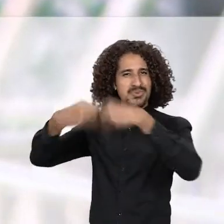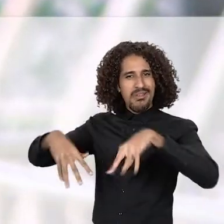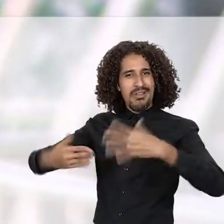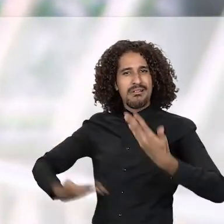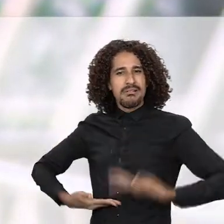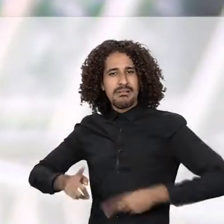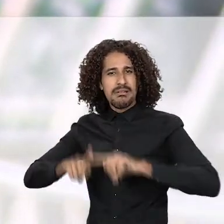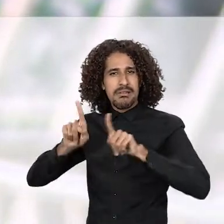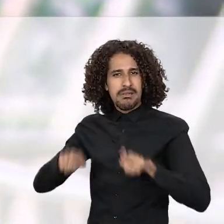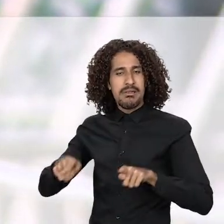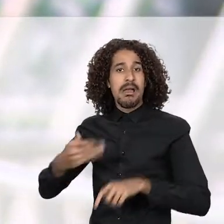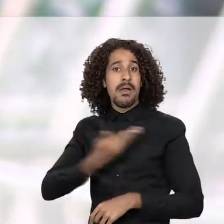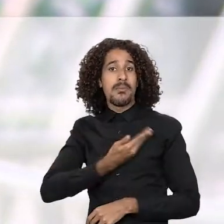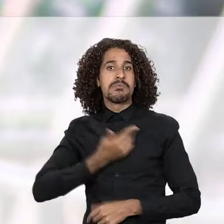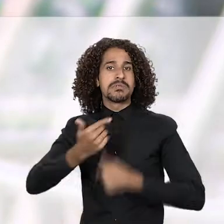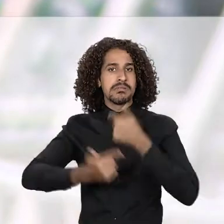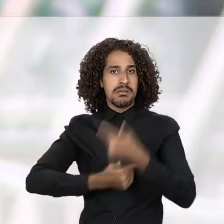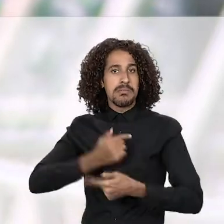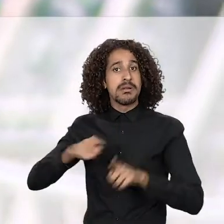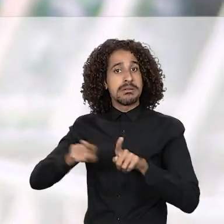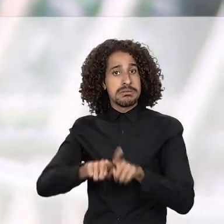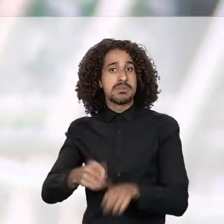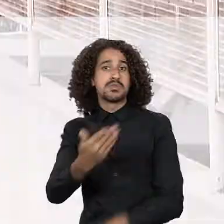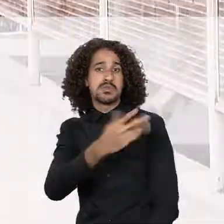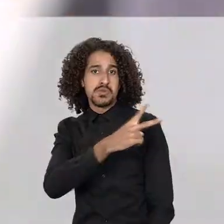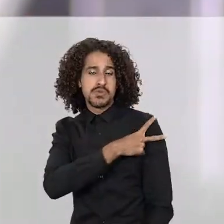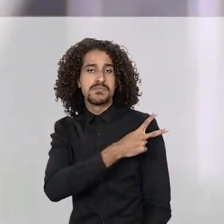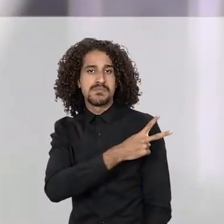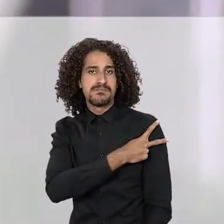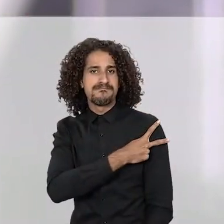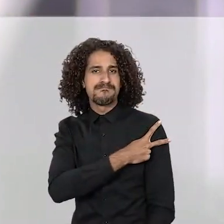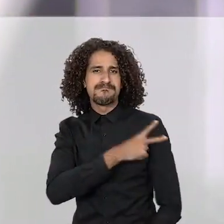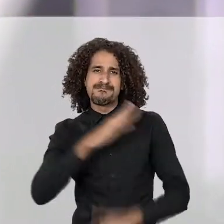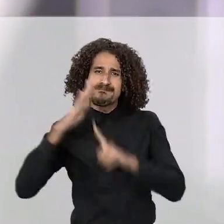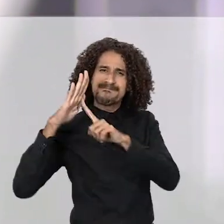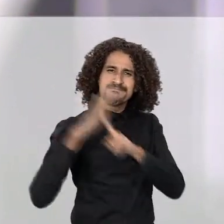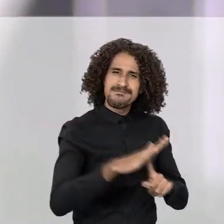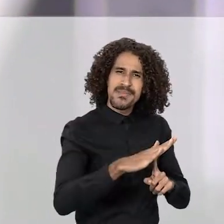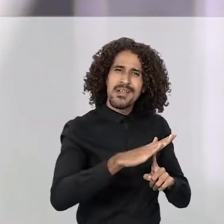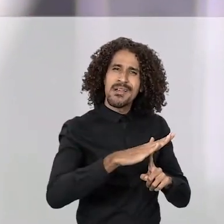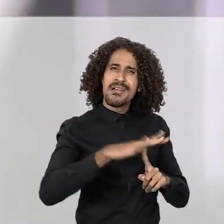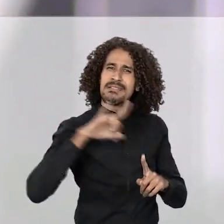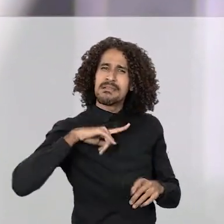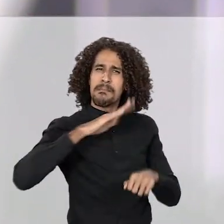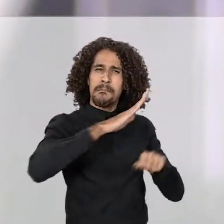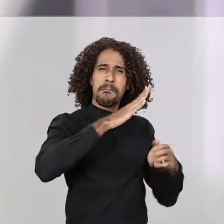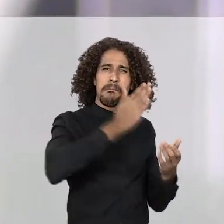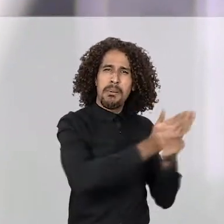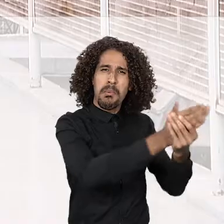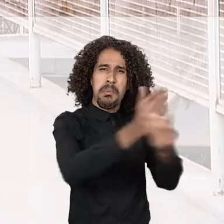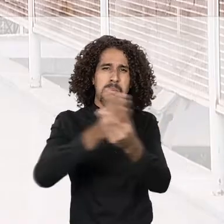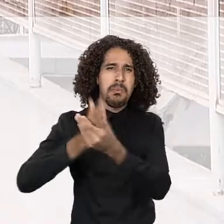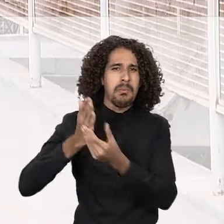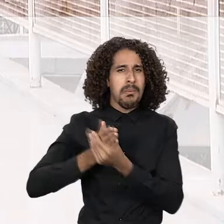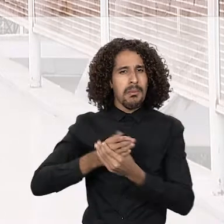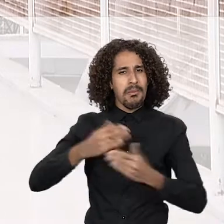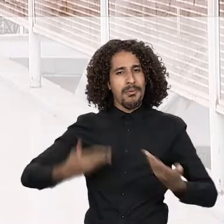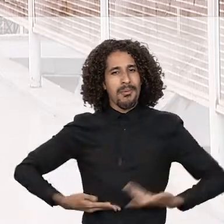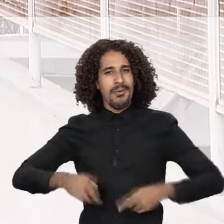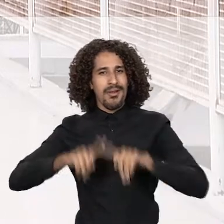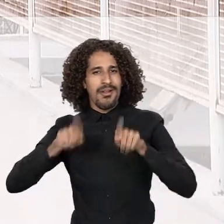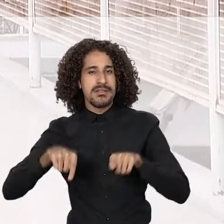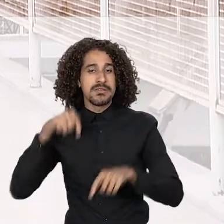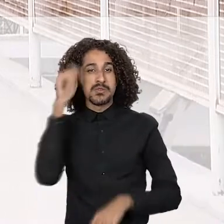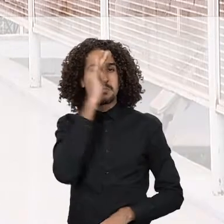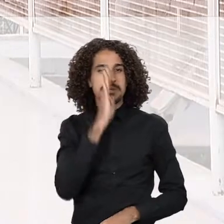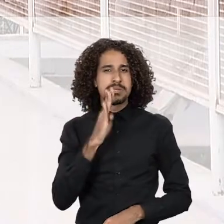empregados, colegas de trabalho e até mesmo chefes. Assédio moral foi a denúncia mais feita por empregados do país